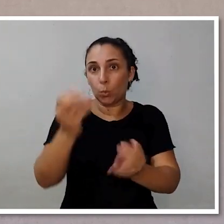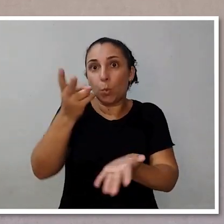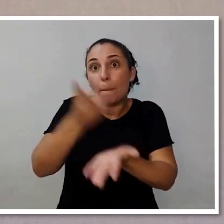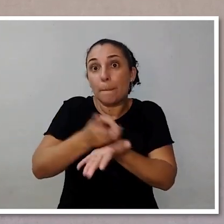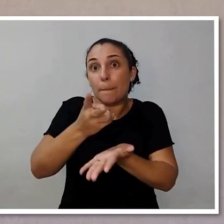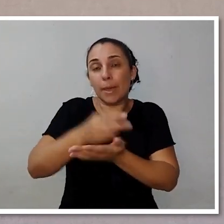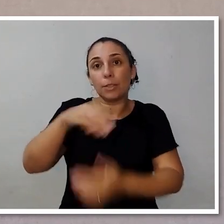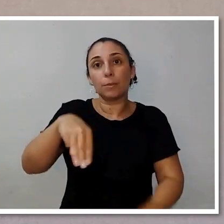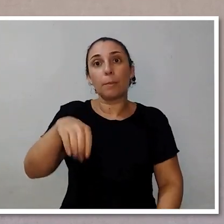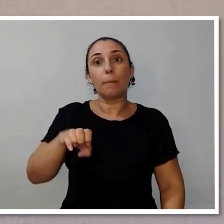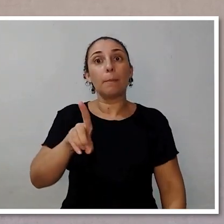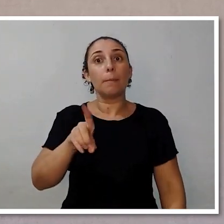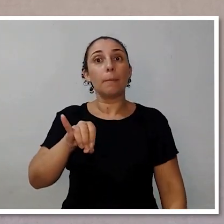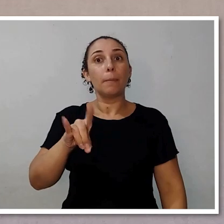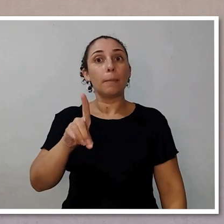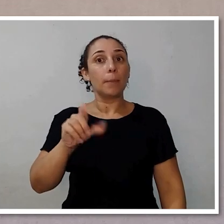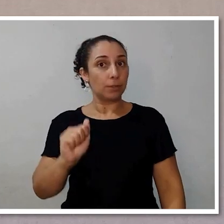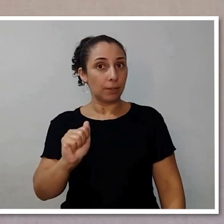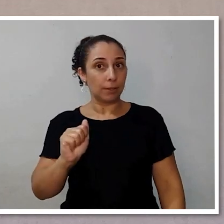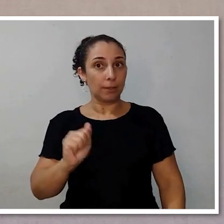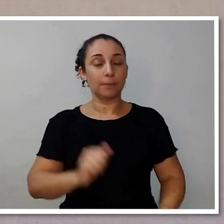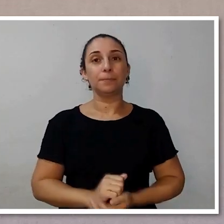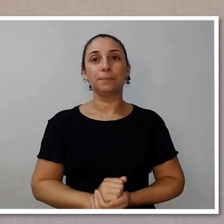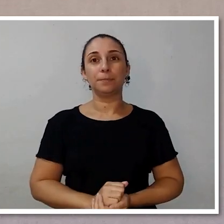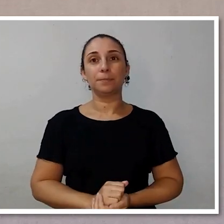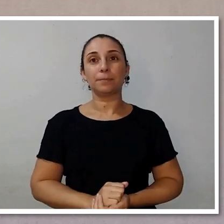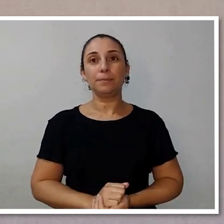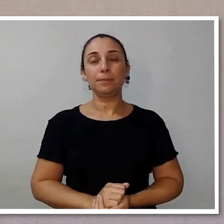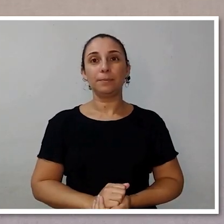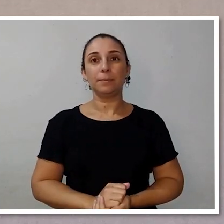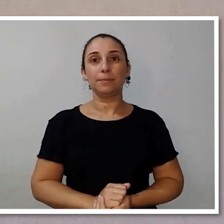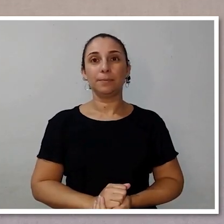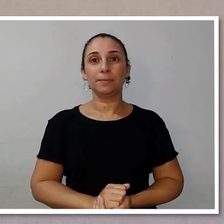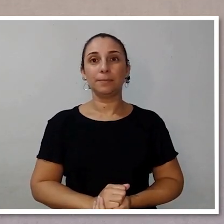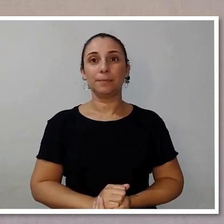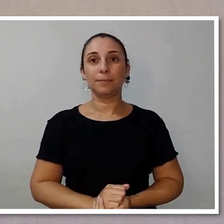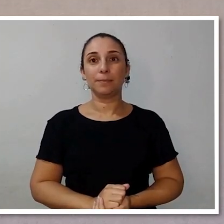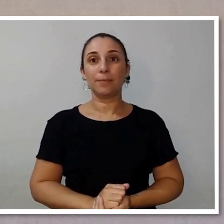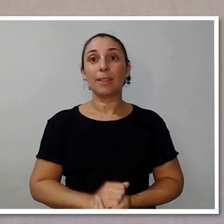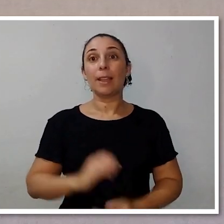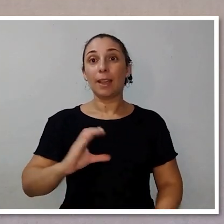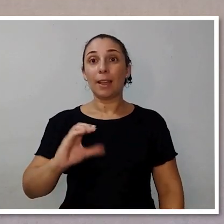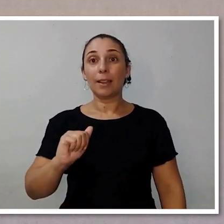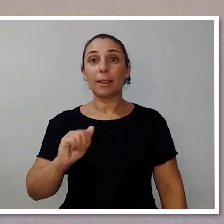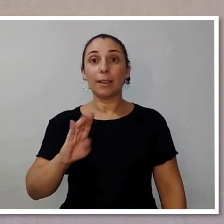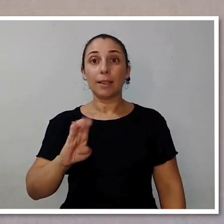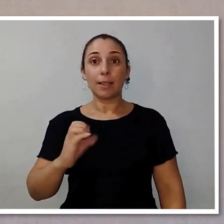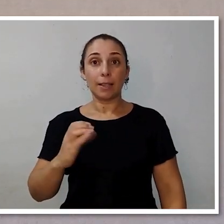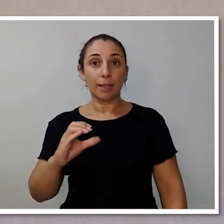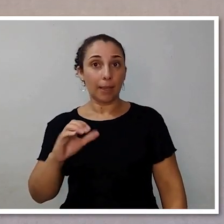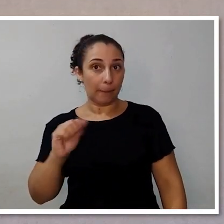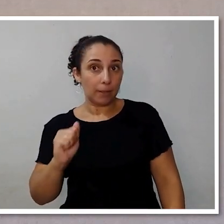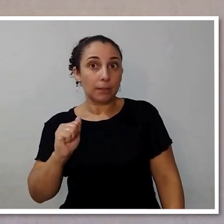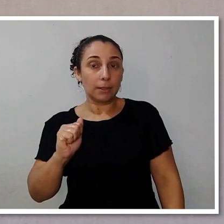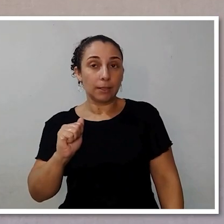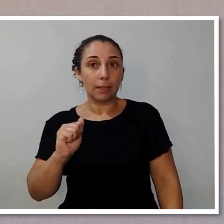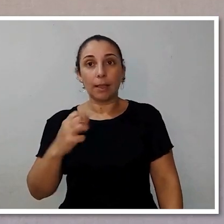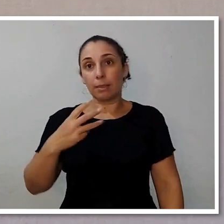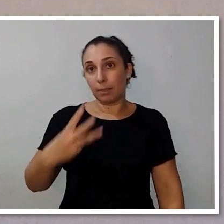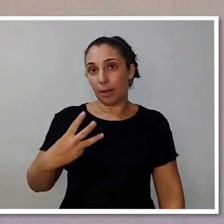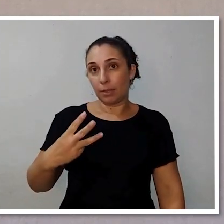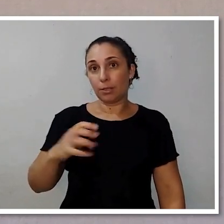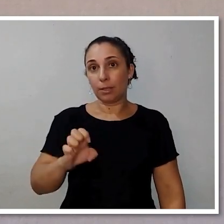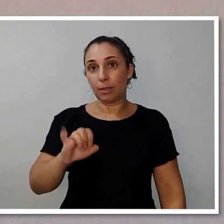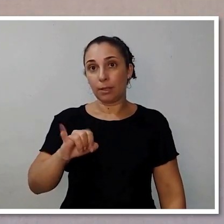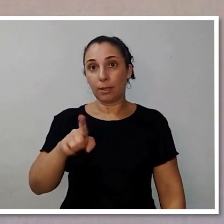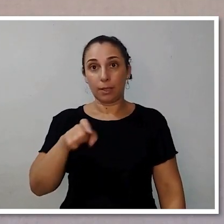Pronto. Está parafusado, está posicionado. Ó. A cabeça de três eixos eu